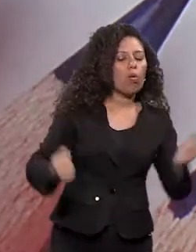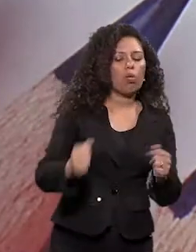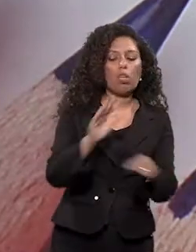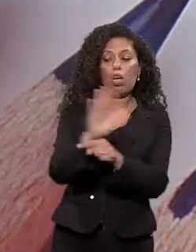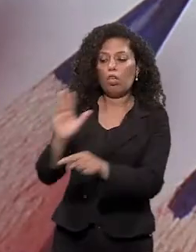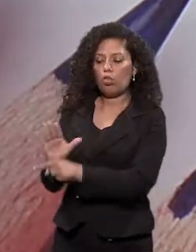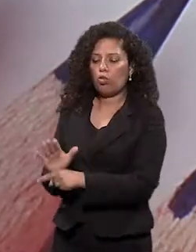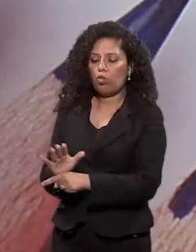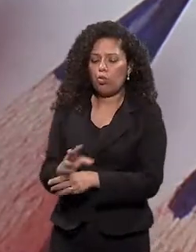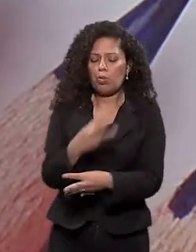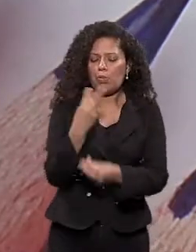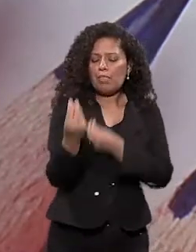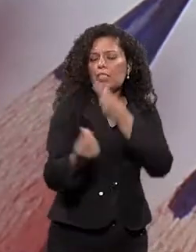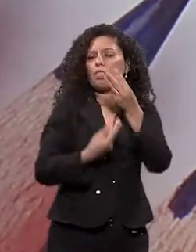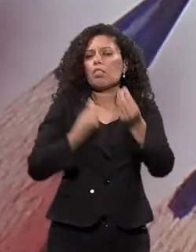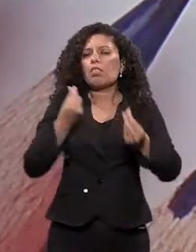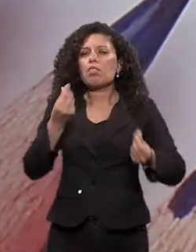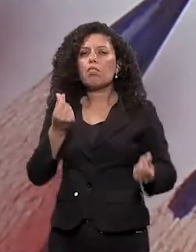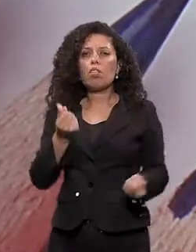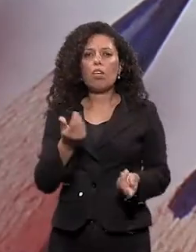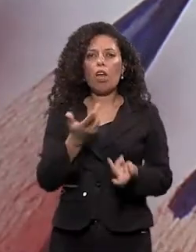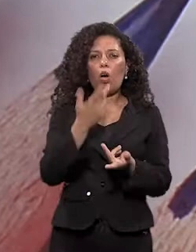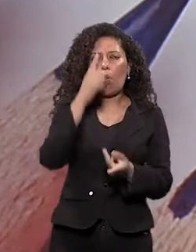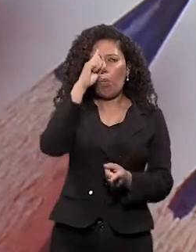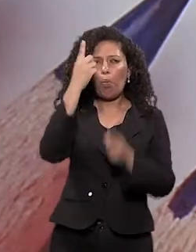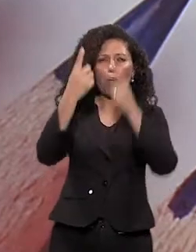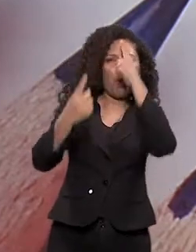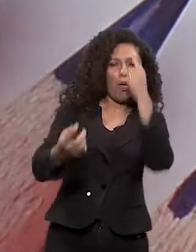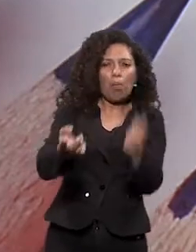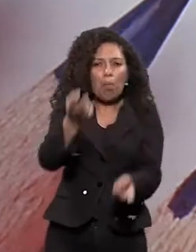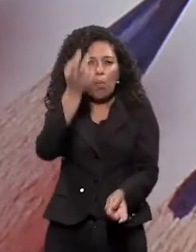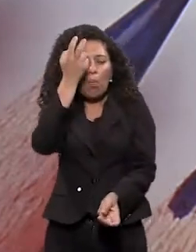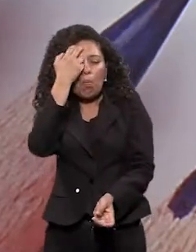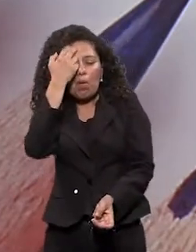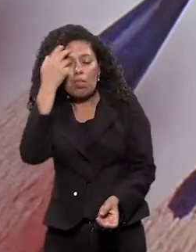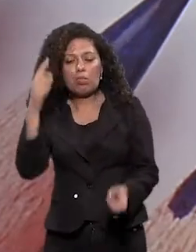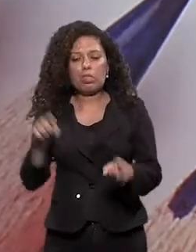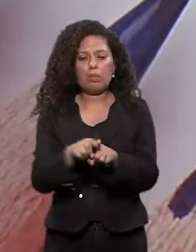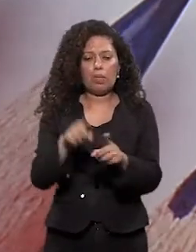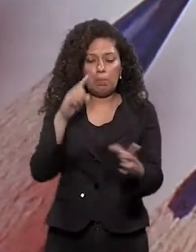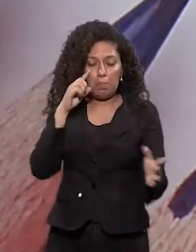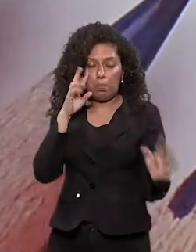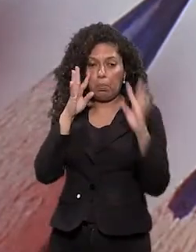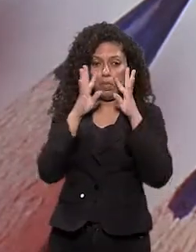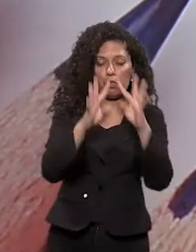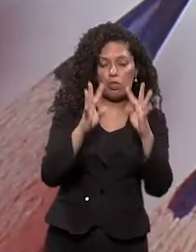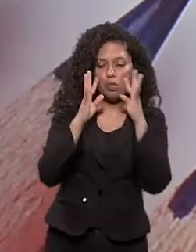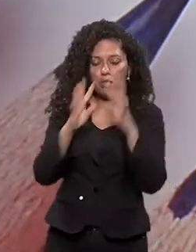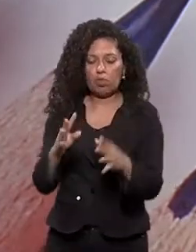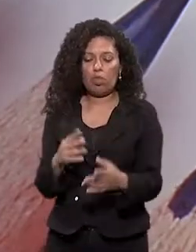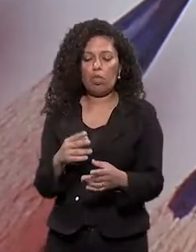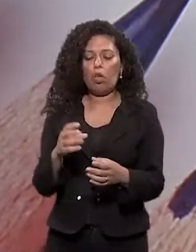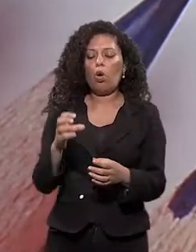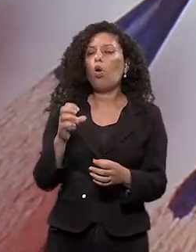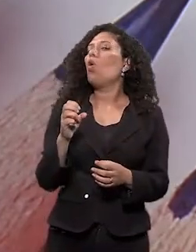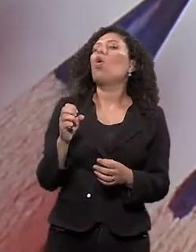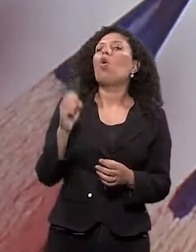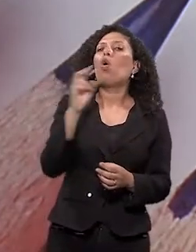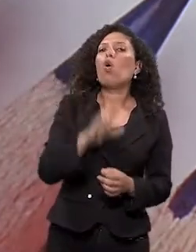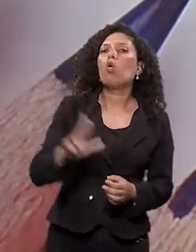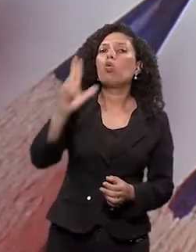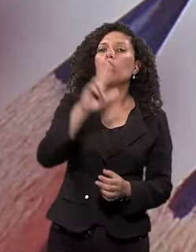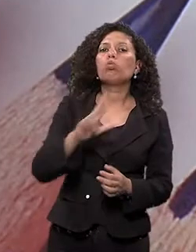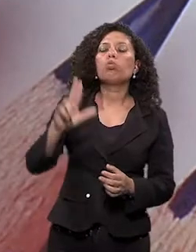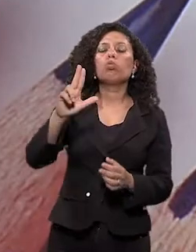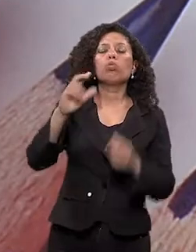que favorece o desenvolvimento da sensibilidade, da criatividade, da memória e da concentração. De acordo com a